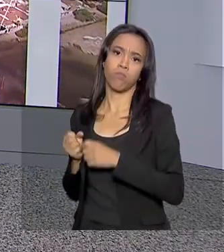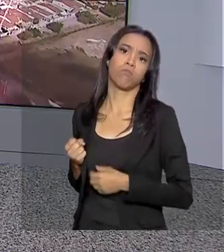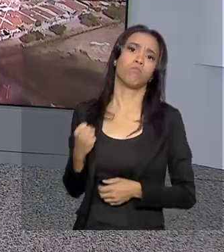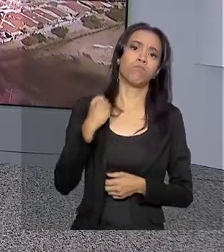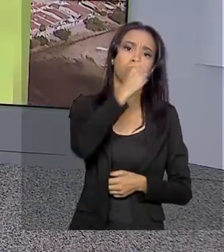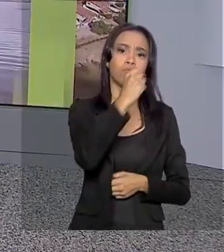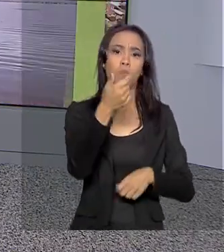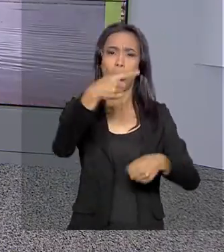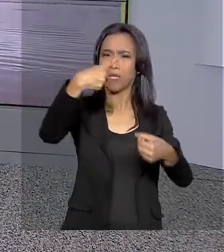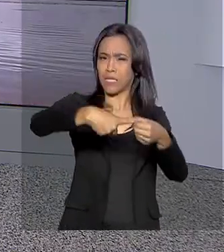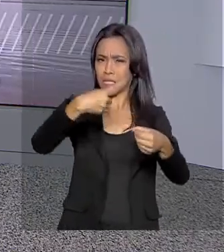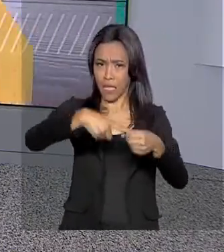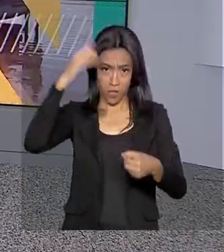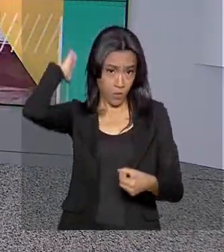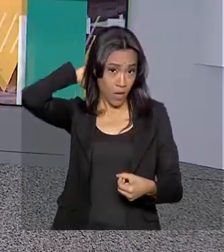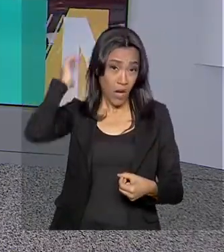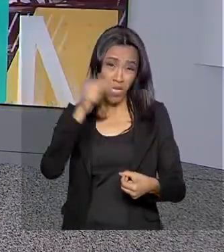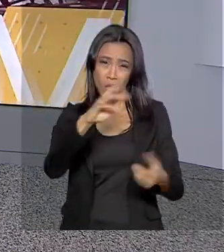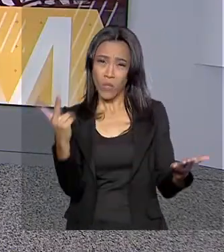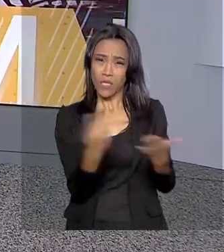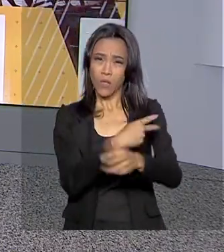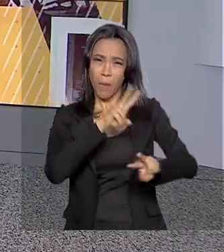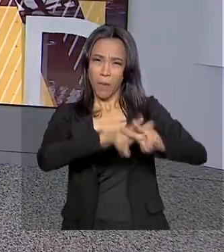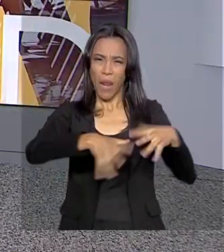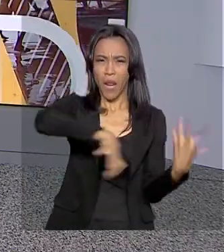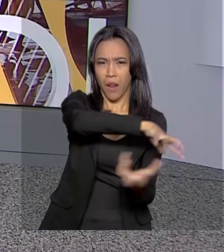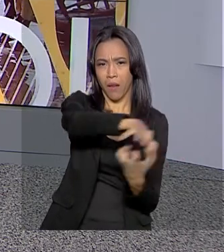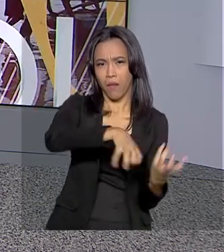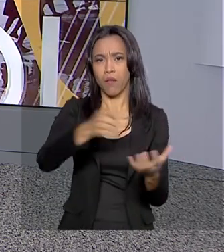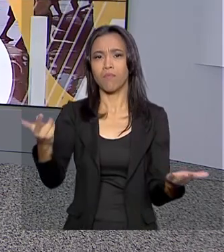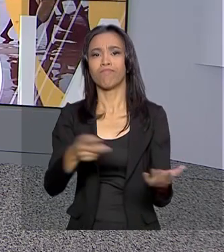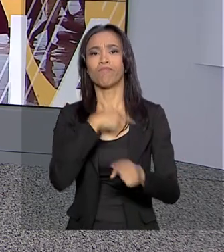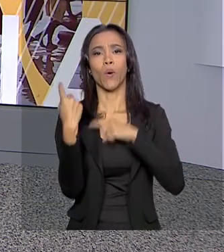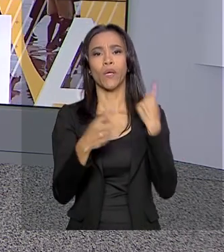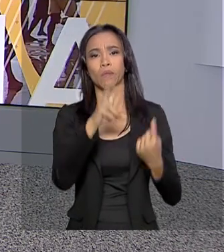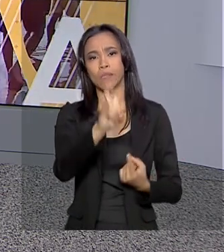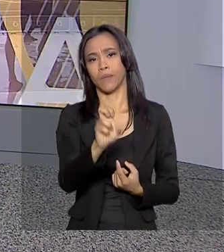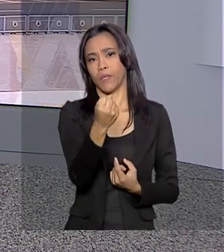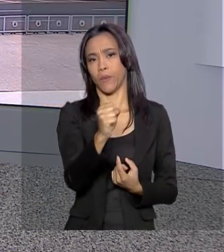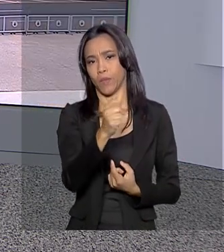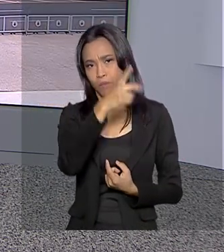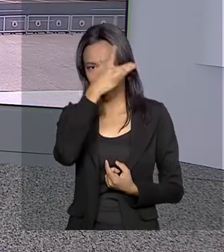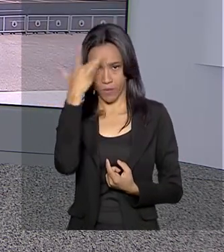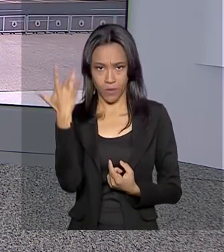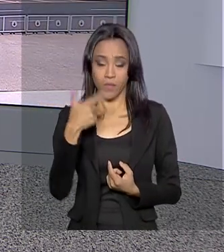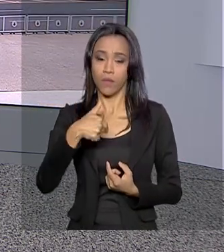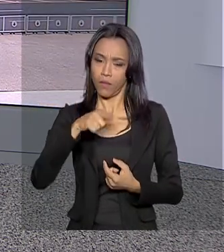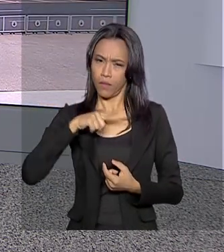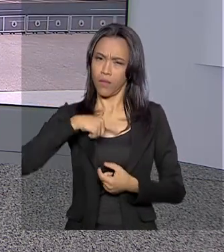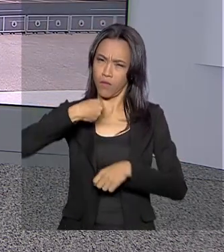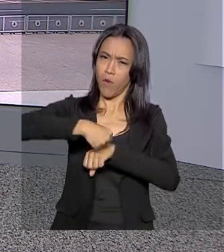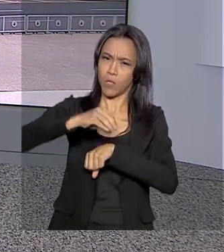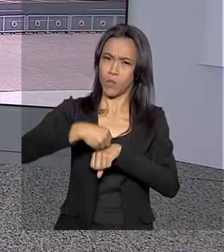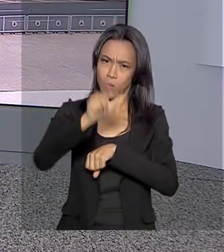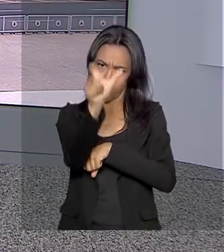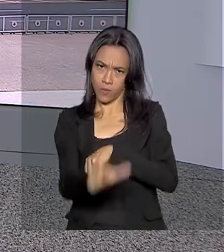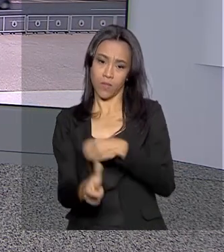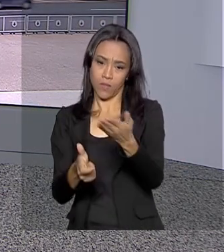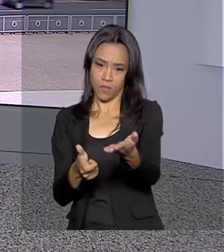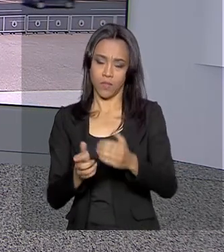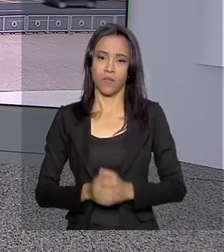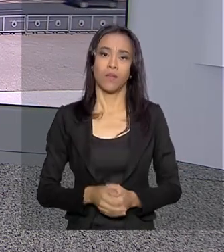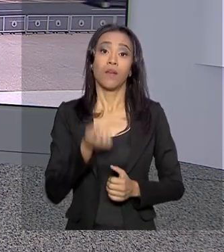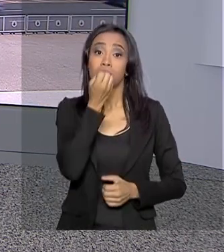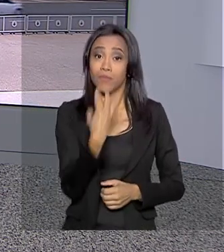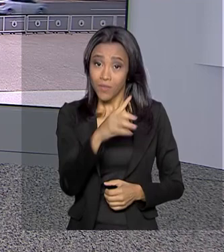segunda-feira, uma rebelião na unidade prisional deixou 58 mortos. Quem tem os detalhes é o repórter Glauco de Queiroz. Bom dia, Glauco. Bom